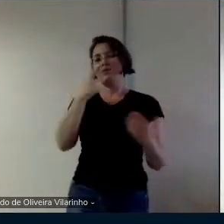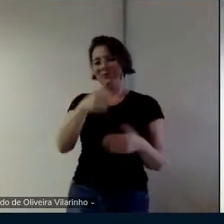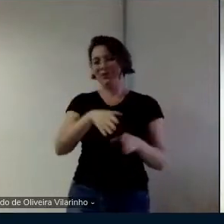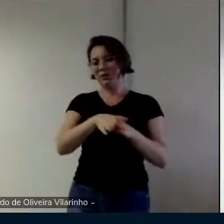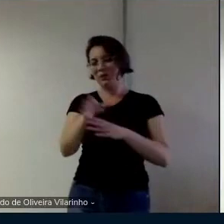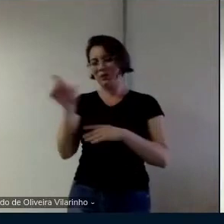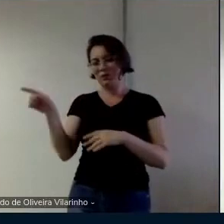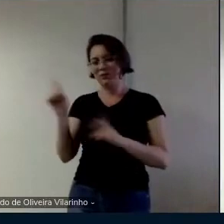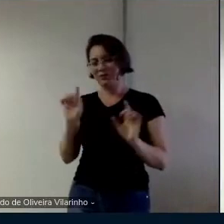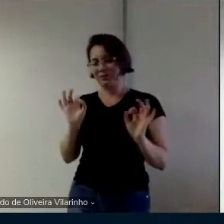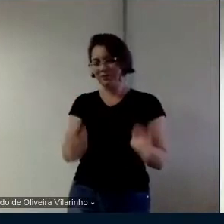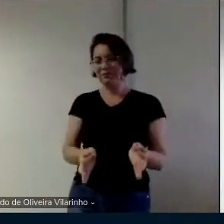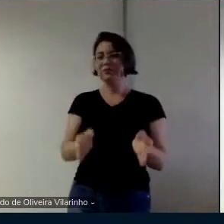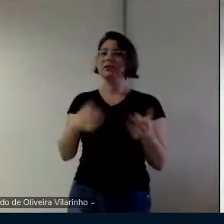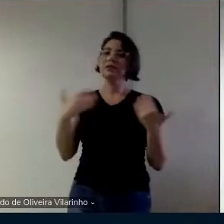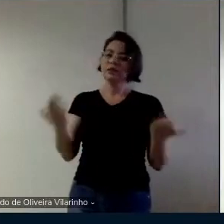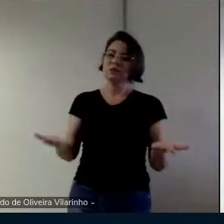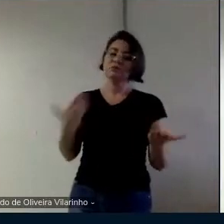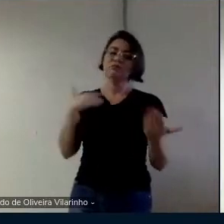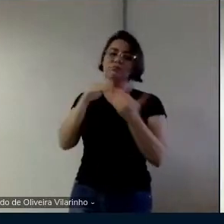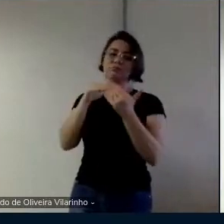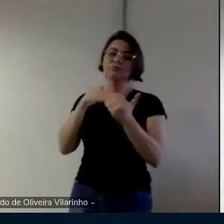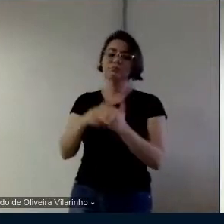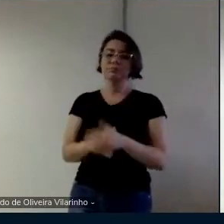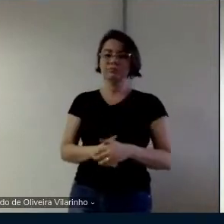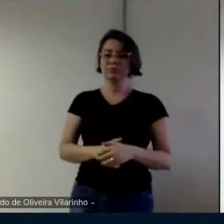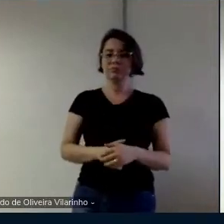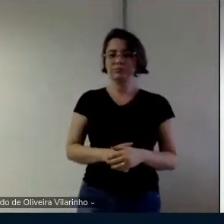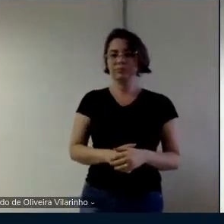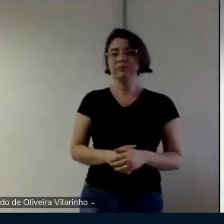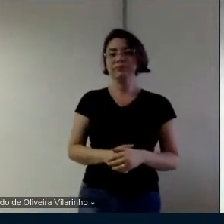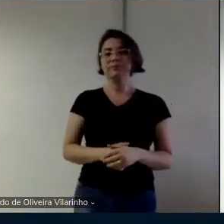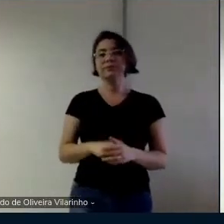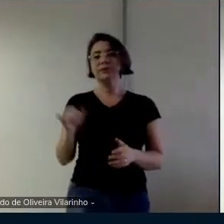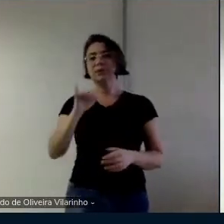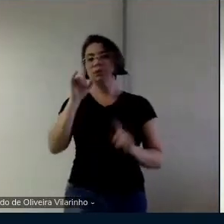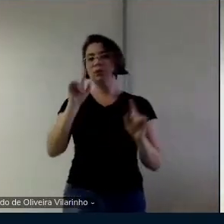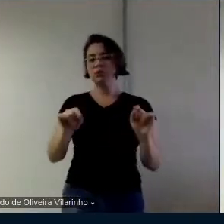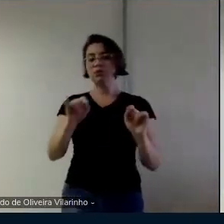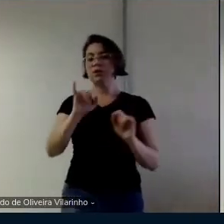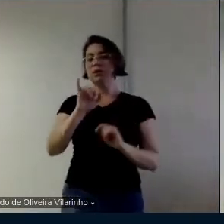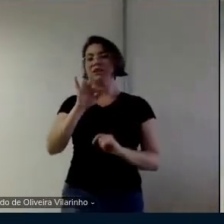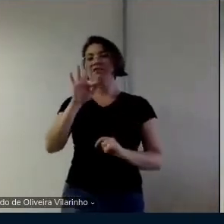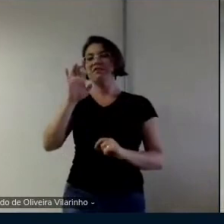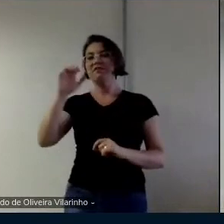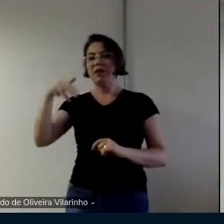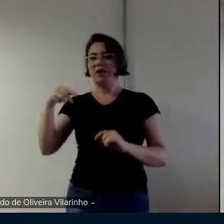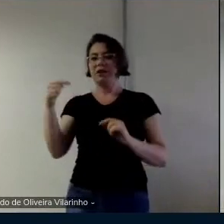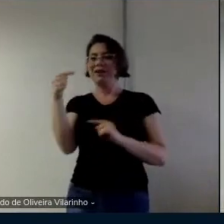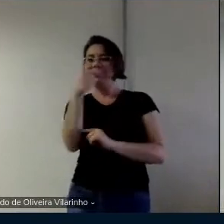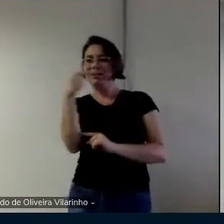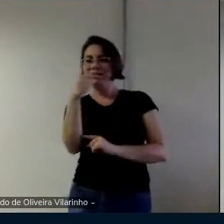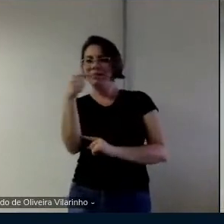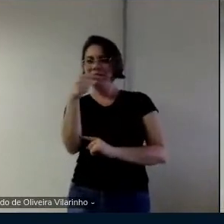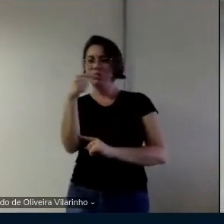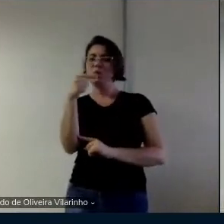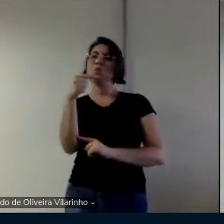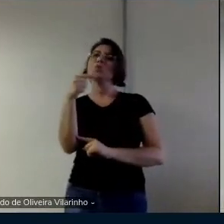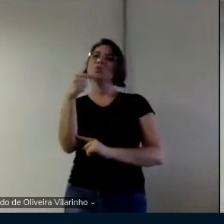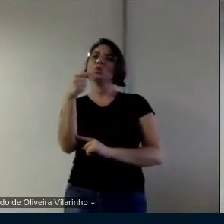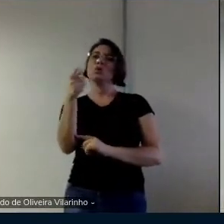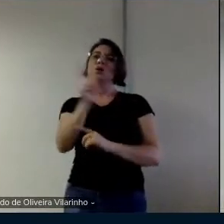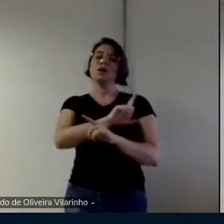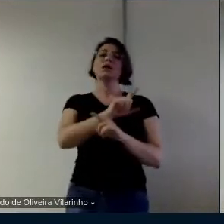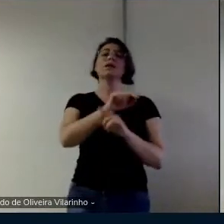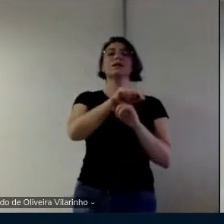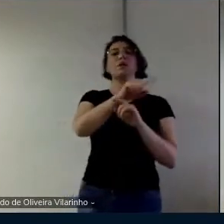que eu acho importante fazer agora é que você fez colocou o item antes de cada sufixo mas você não colocou o